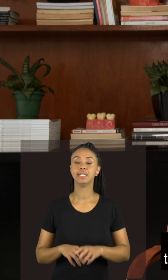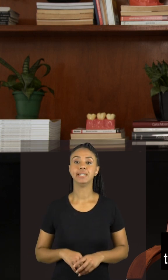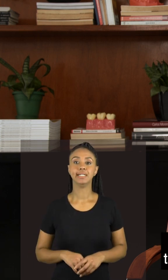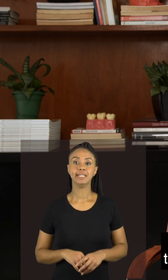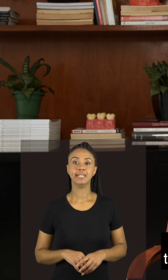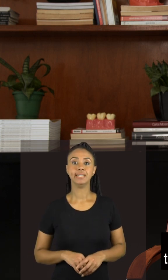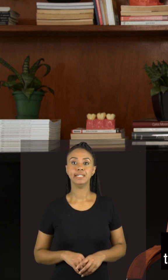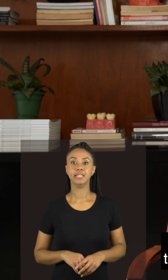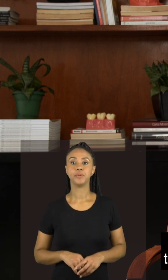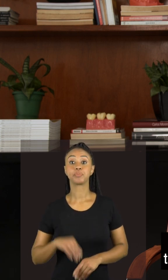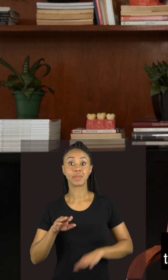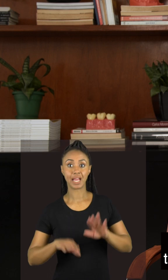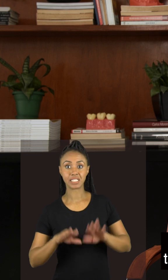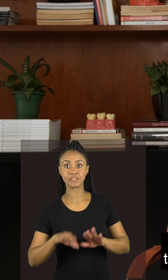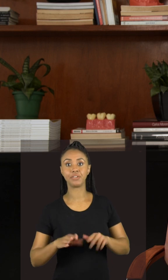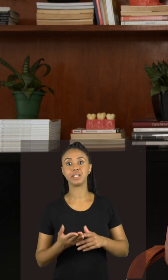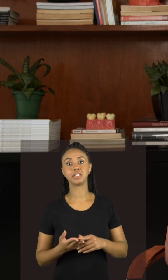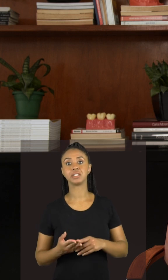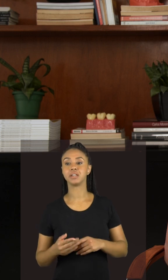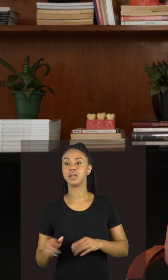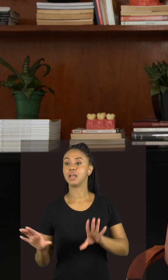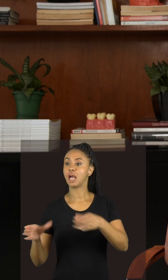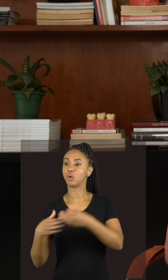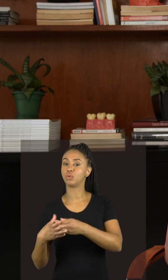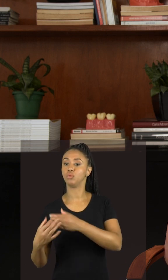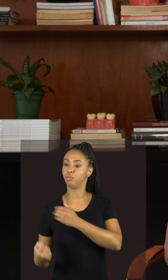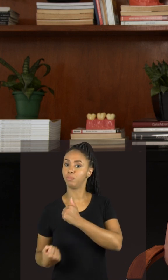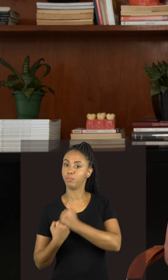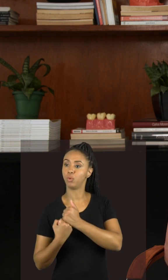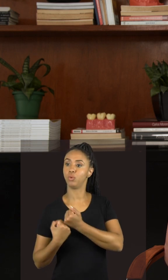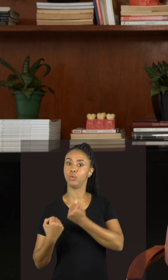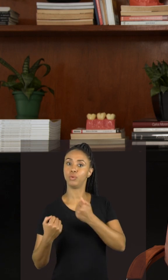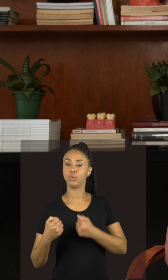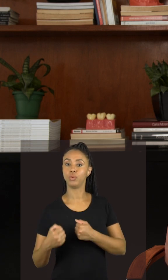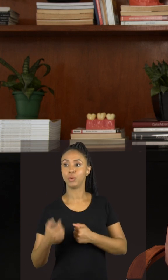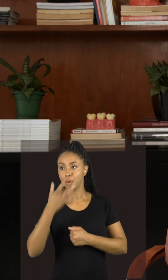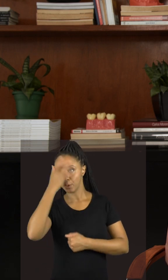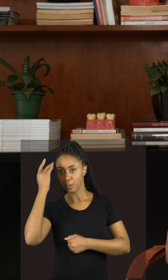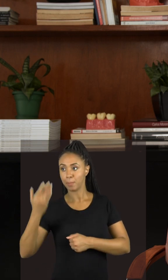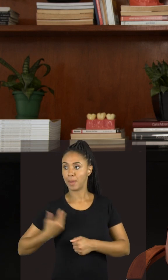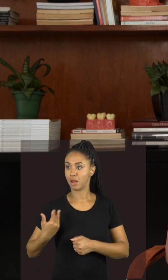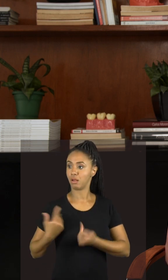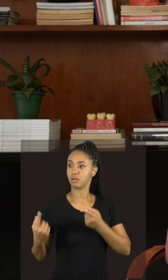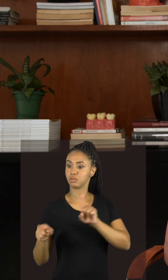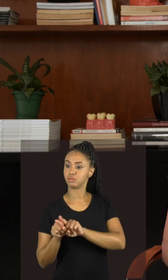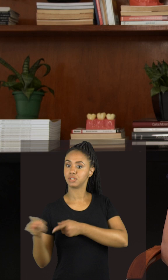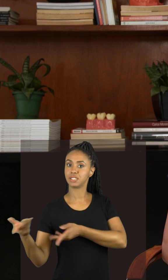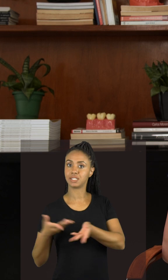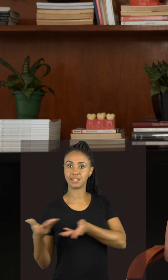também encontrar um parceiro um grupo de apoio pode ser também uma excelente alternativa